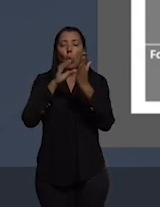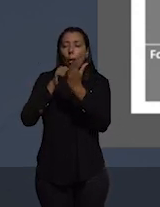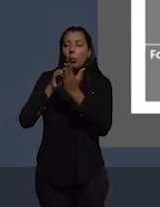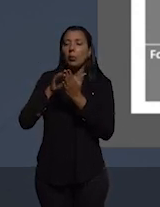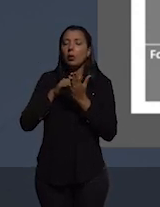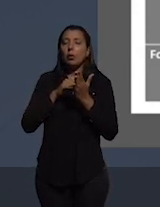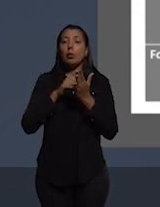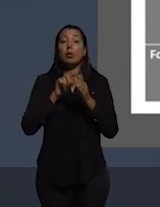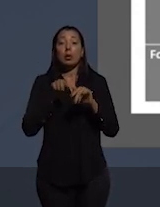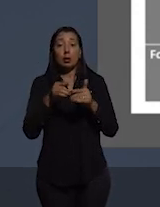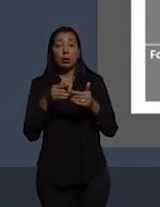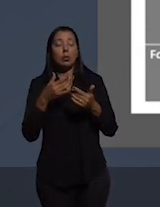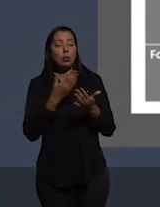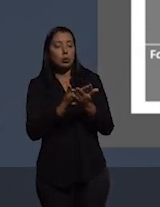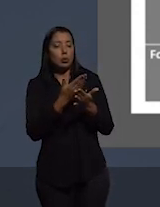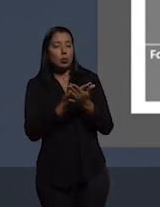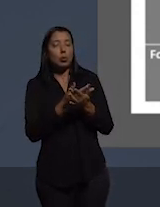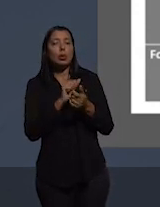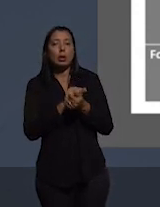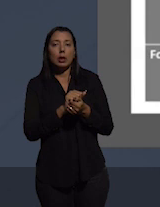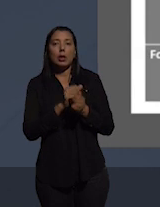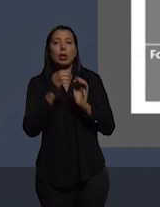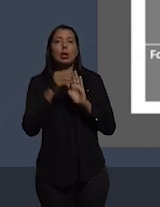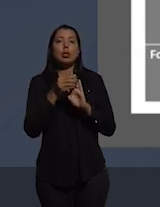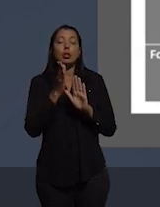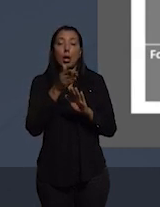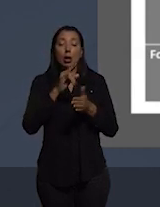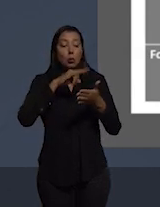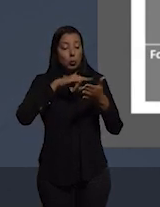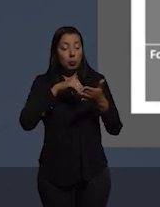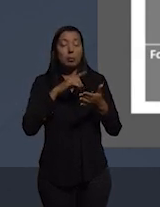encontrar esse estudo bem documentado de como eles fizeram isso